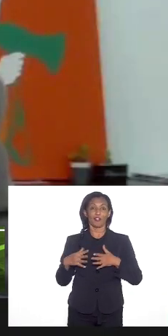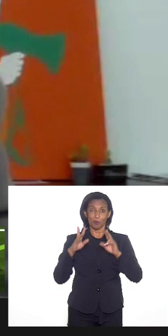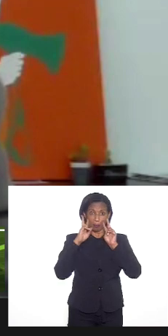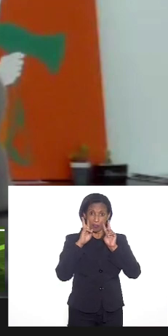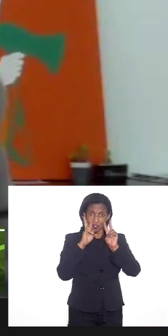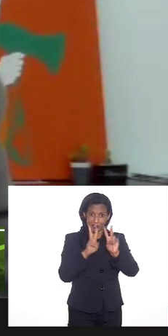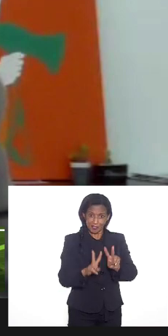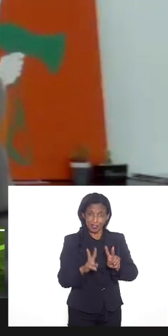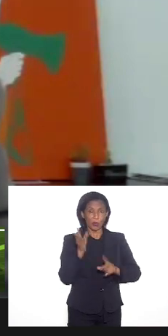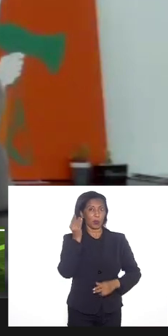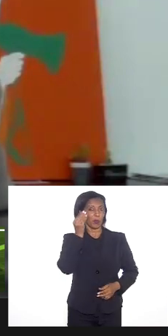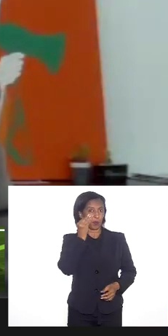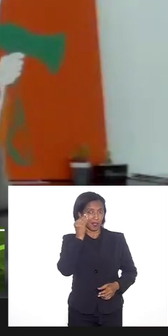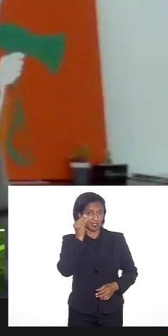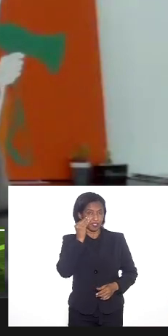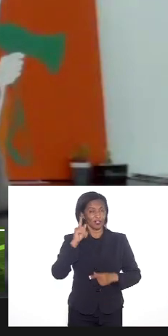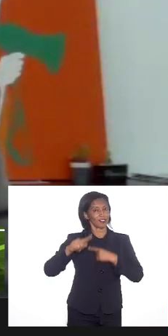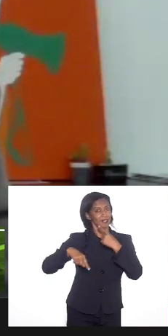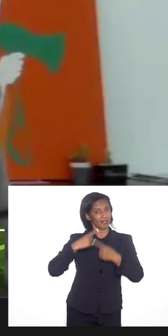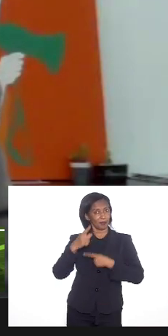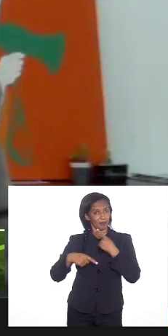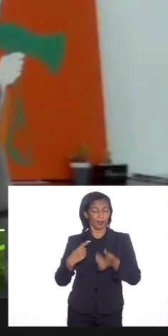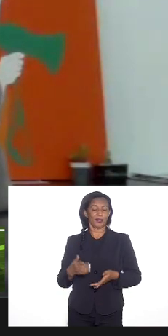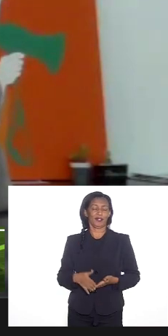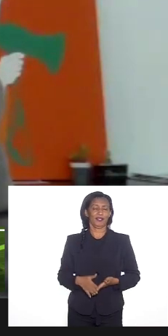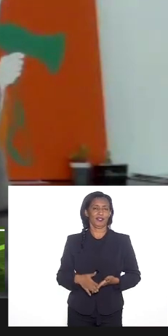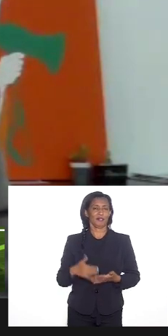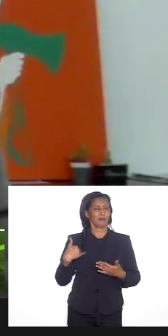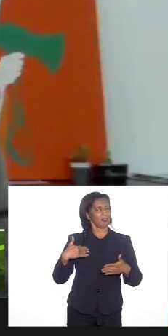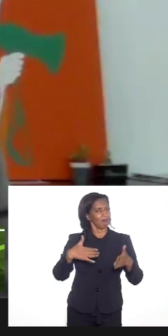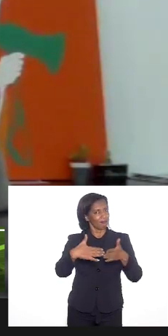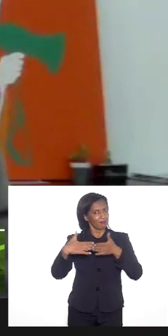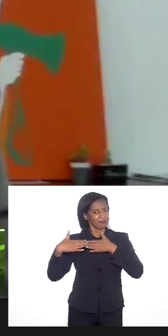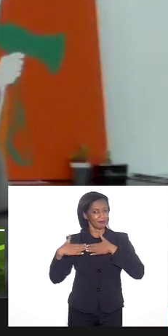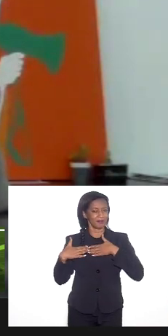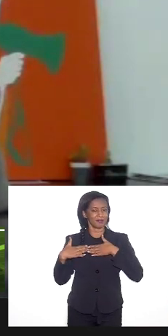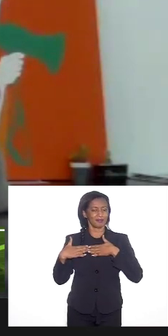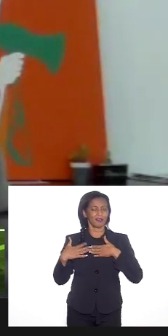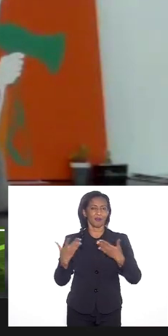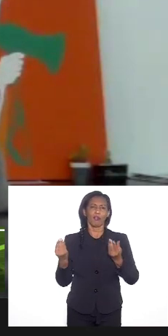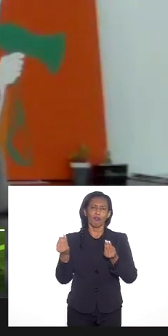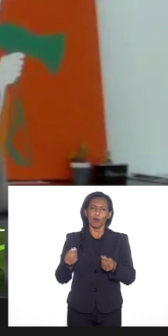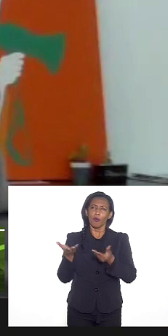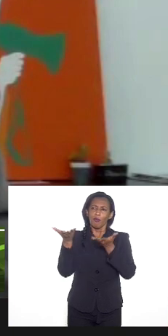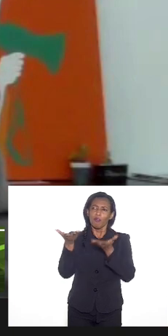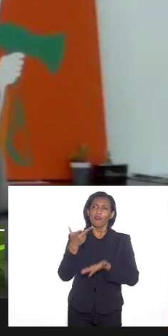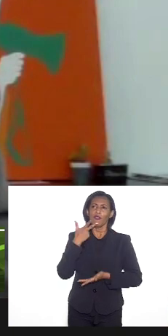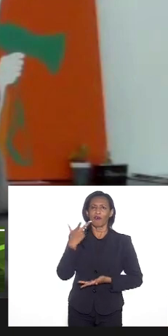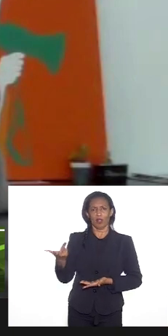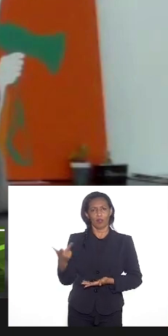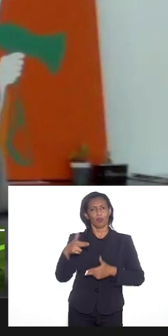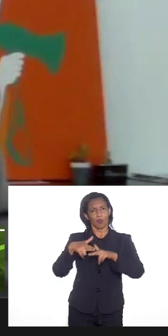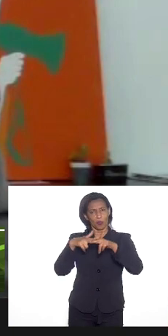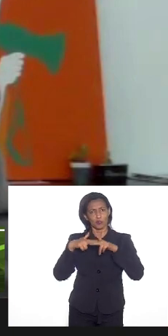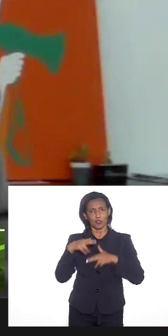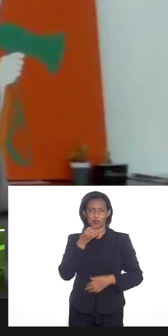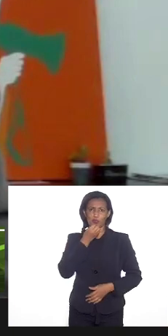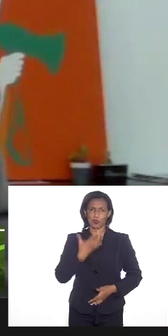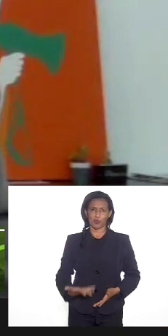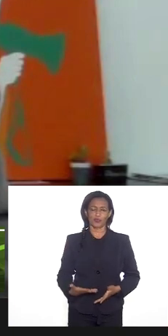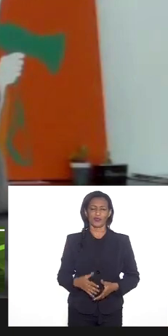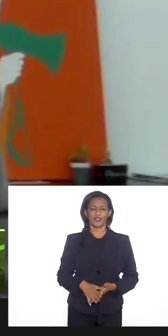atenção vou assistir depois mas prefiro me abster mas foi como a vossa excelência falou por uma boa causa né só